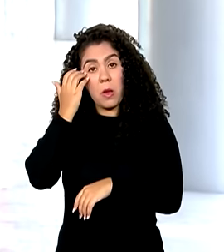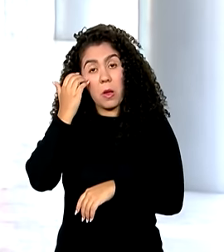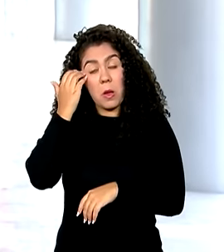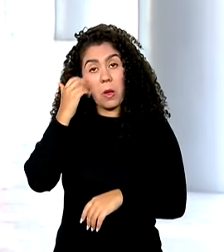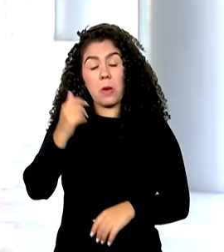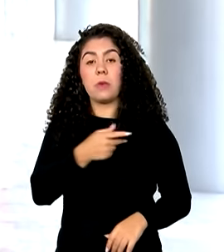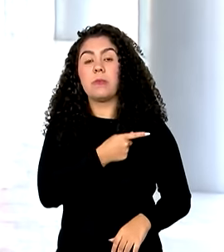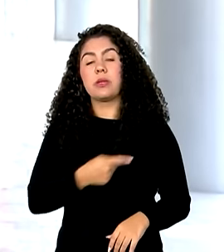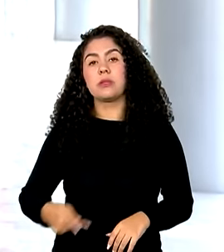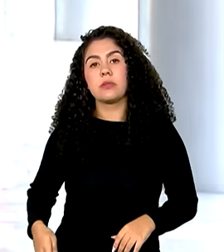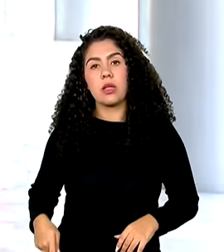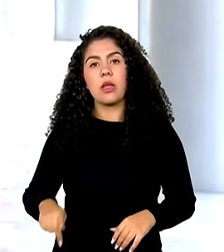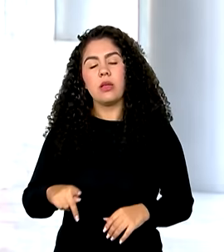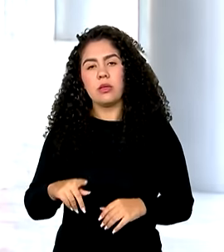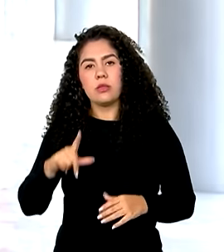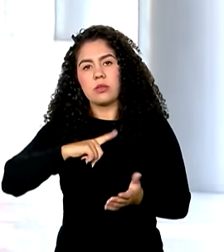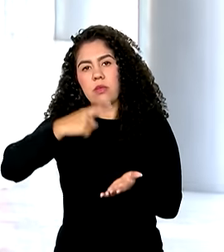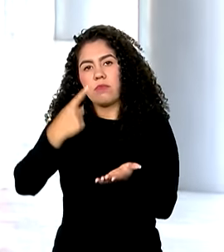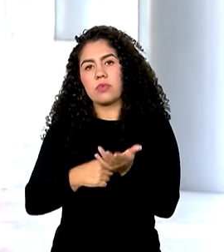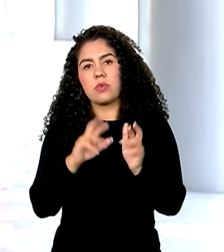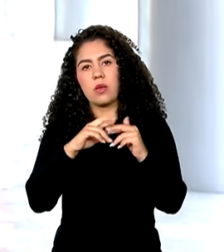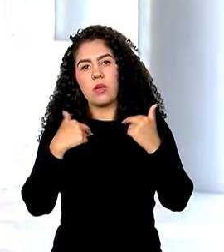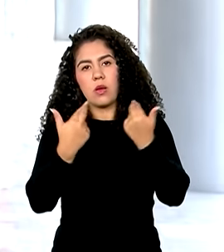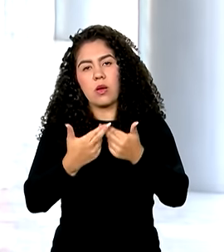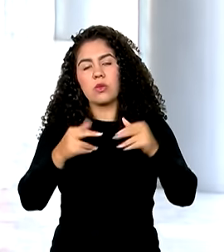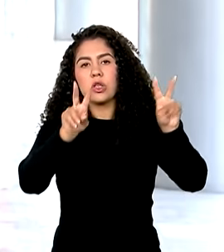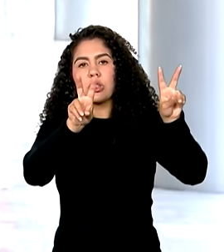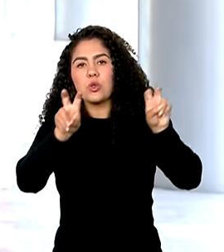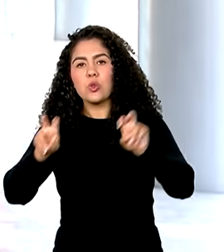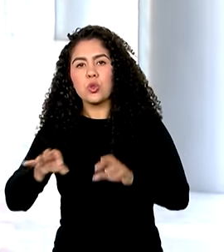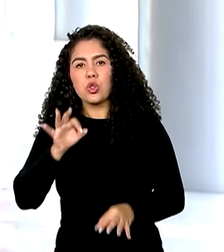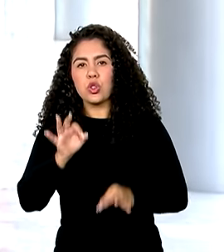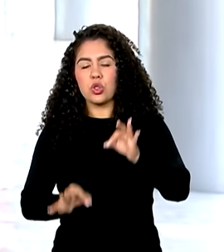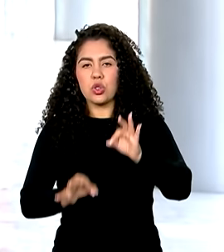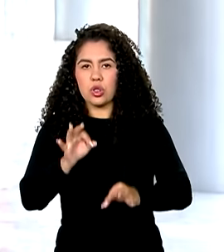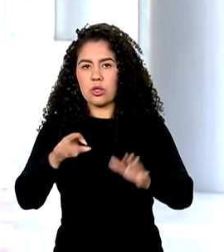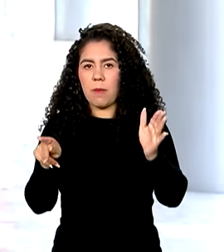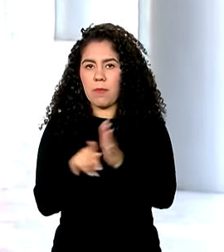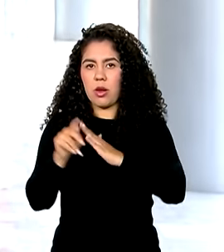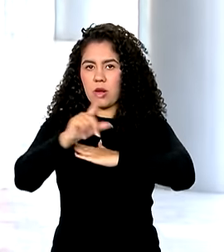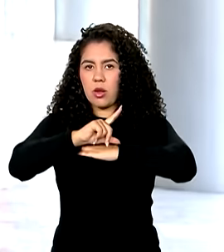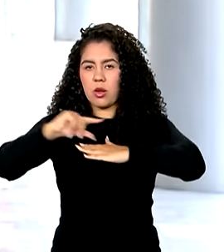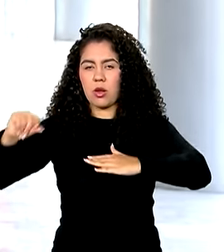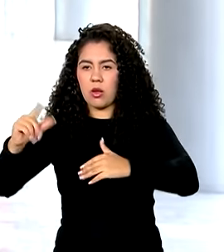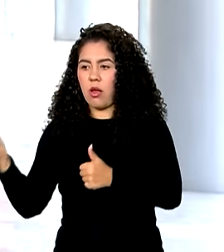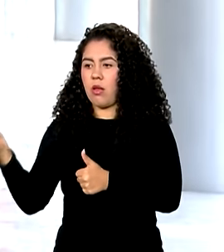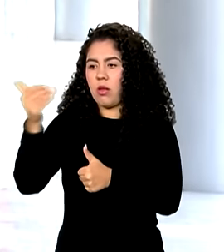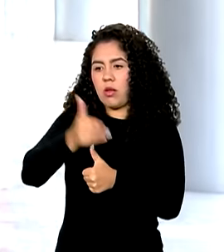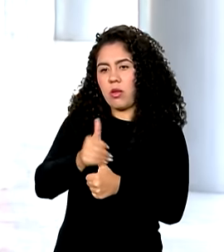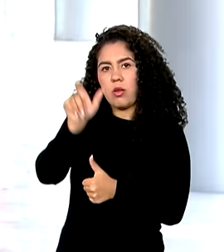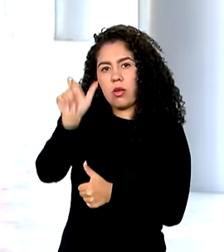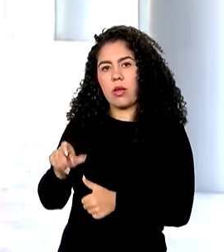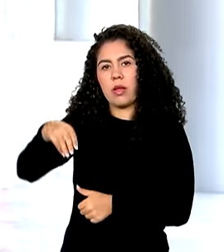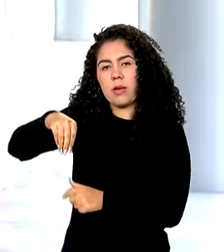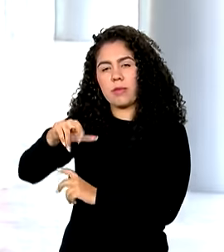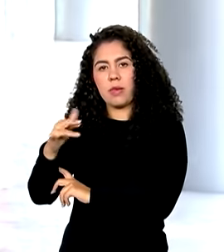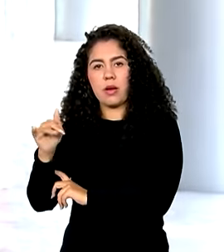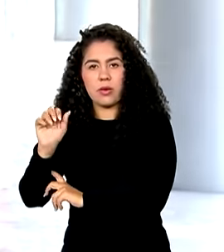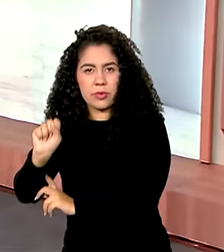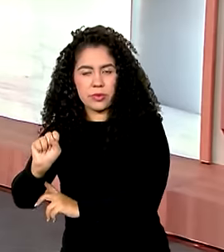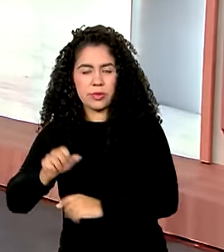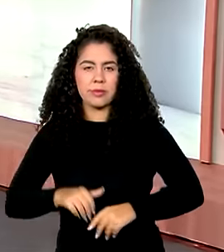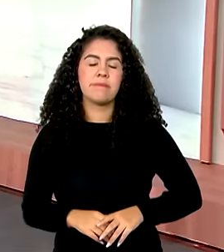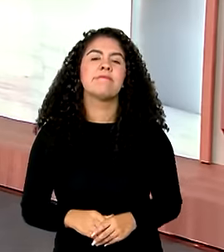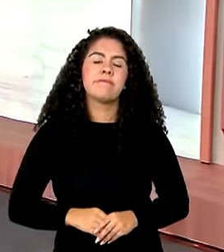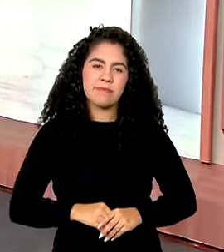secretário especial para assuntos jurídicos da Casa Civil, substituto Marcos Rogério de Souza. Vanessa, volto com você no estúdio.